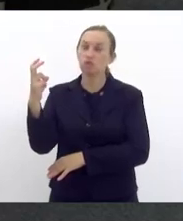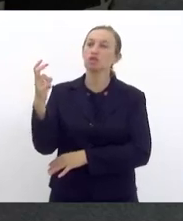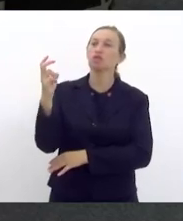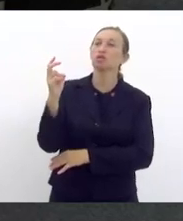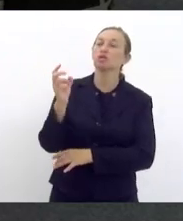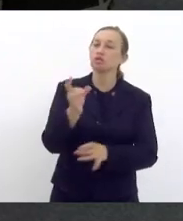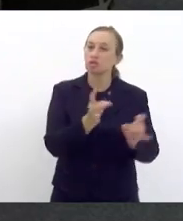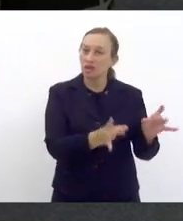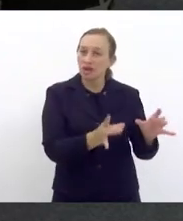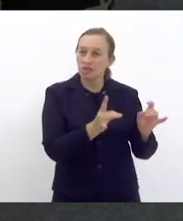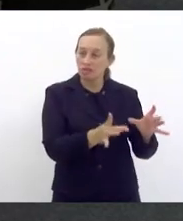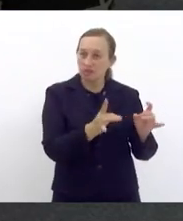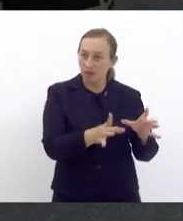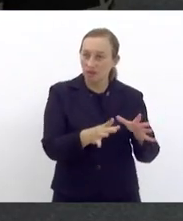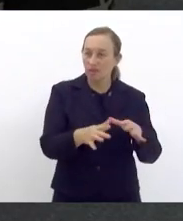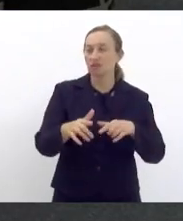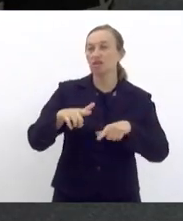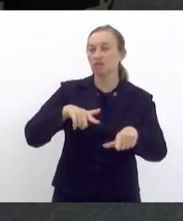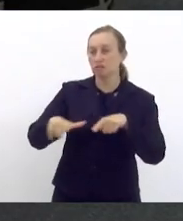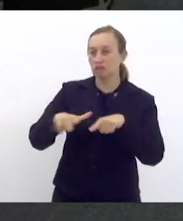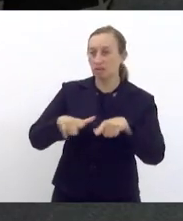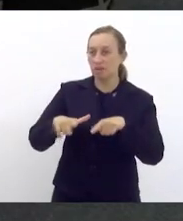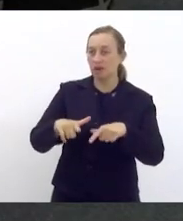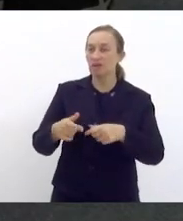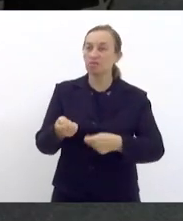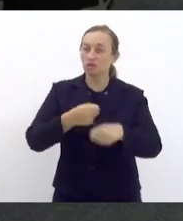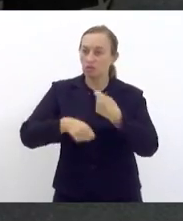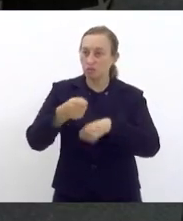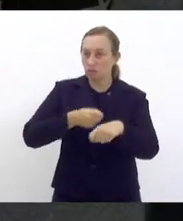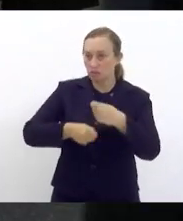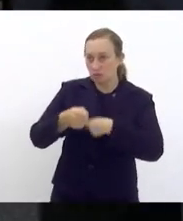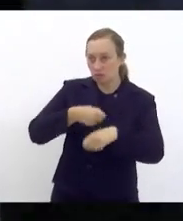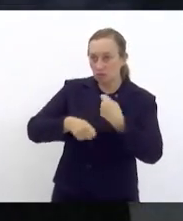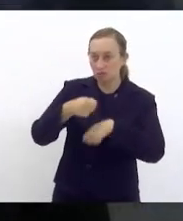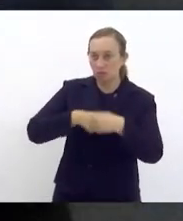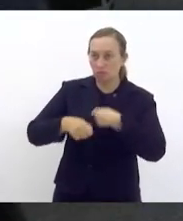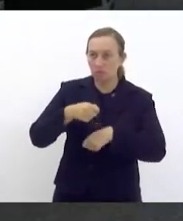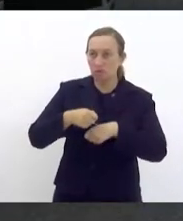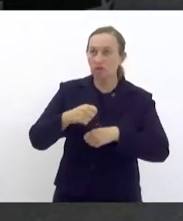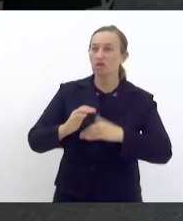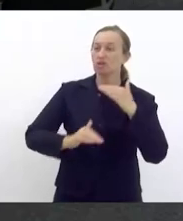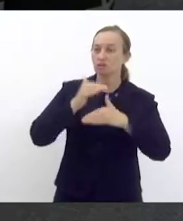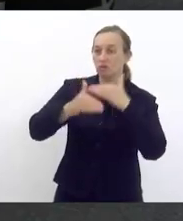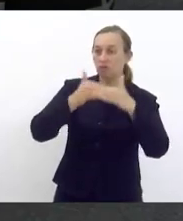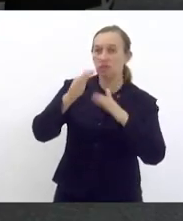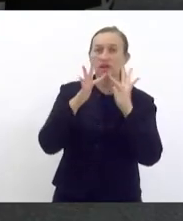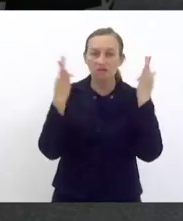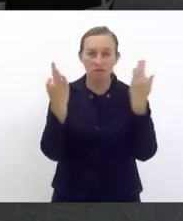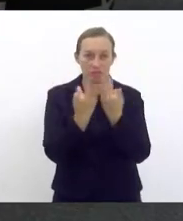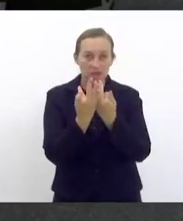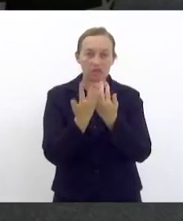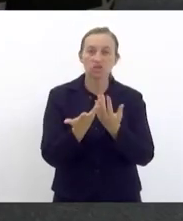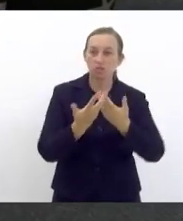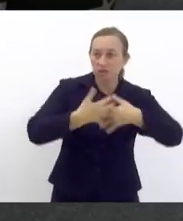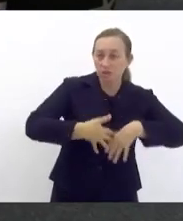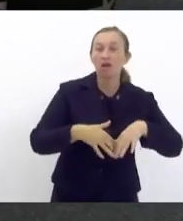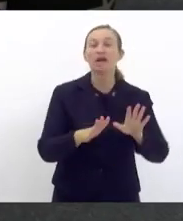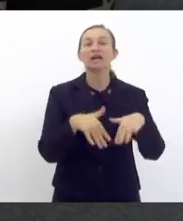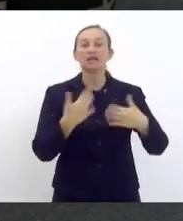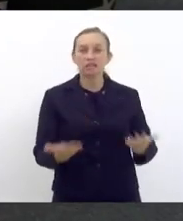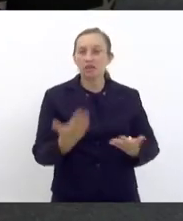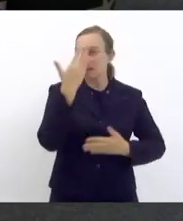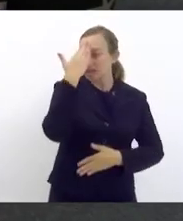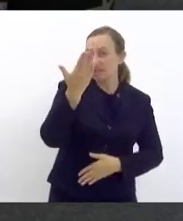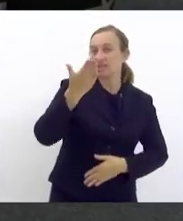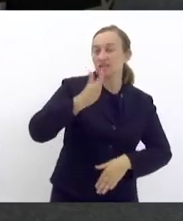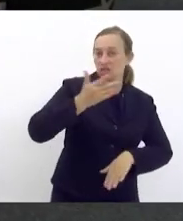que movimentam as atividades econômicas e desenvolvimento das famílias de Petrópolis. Então, agradecer